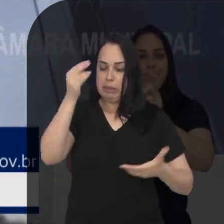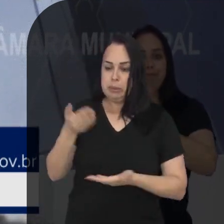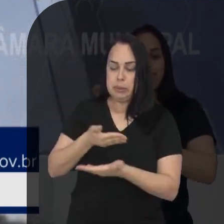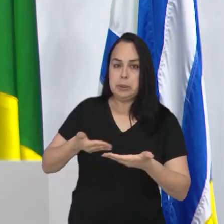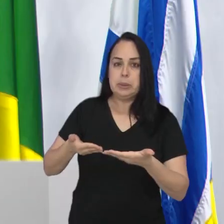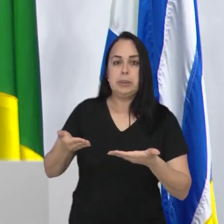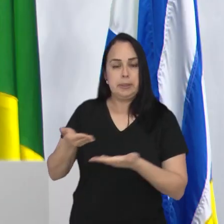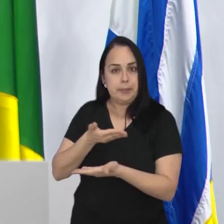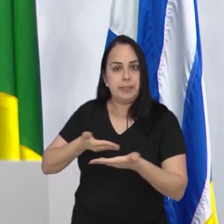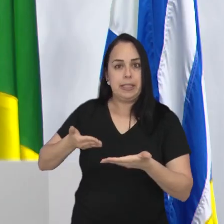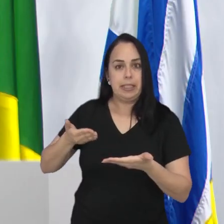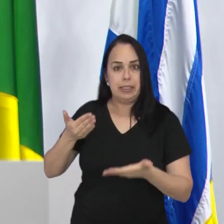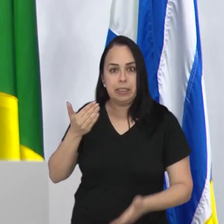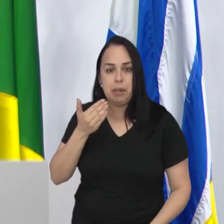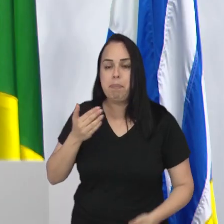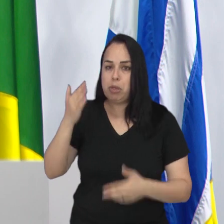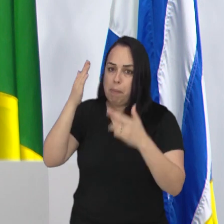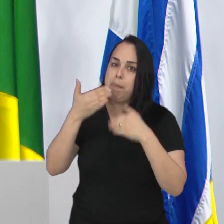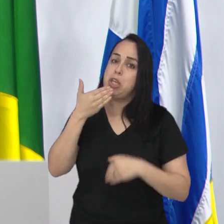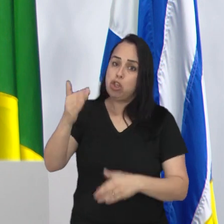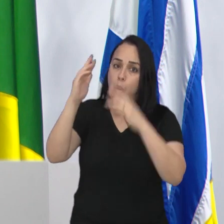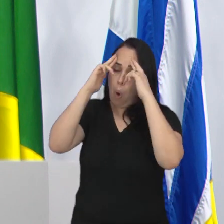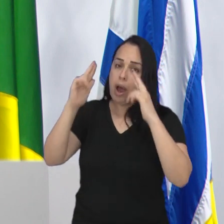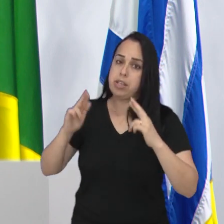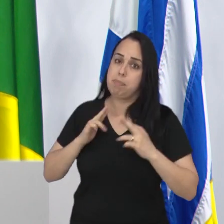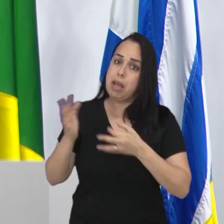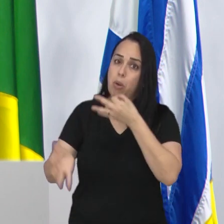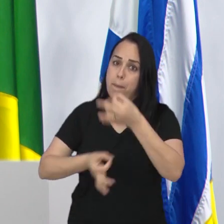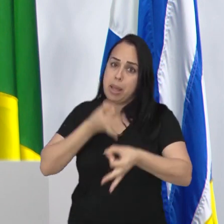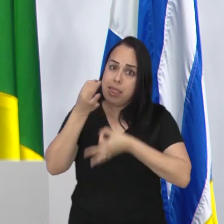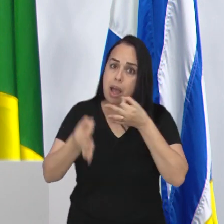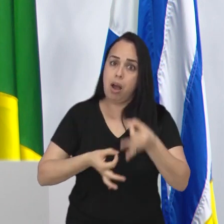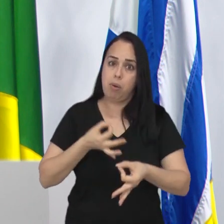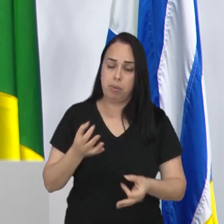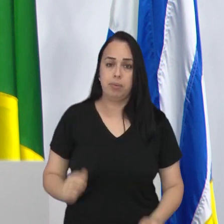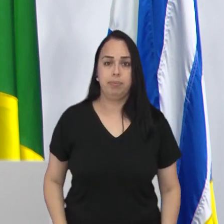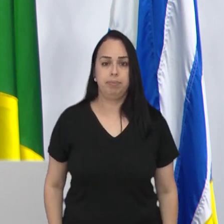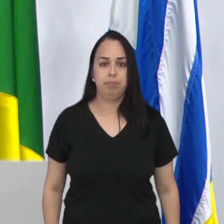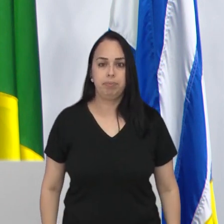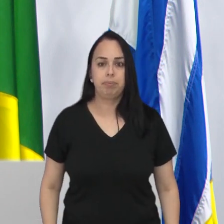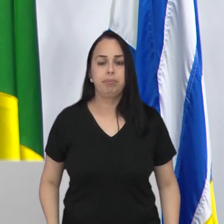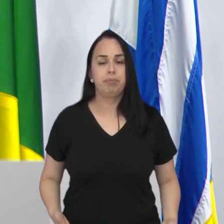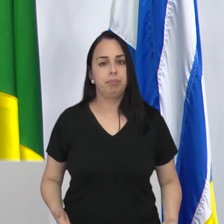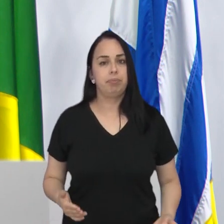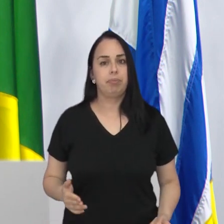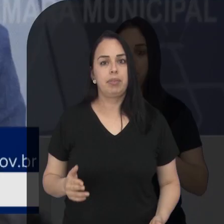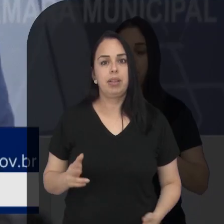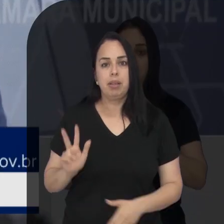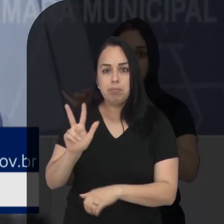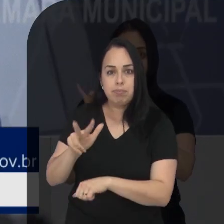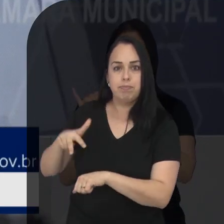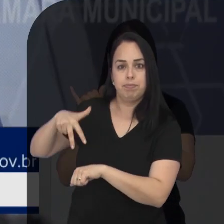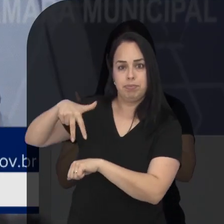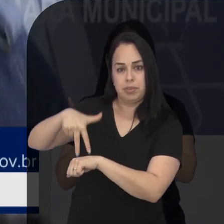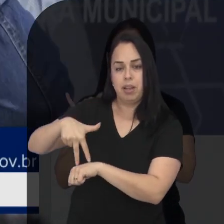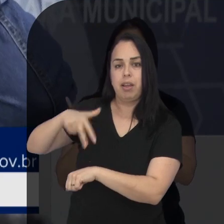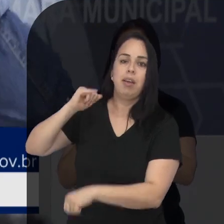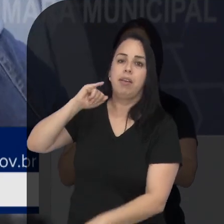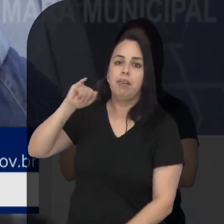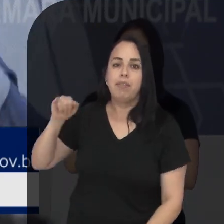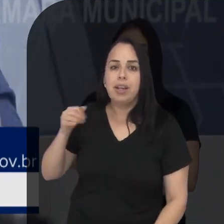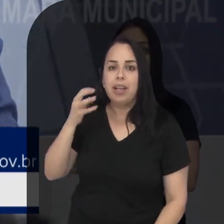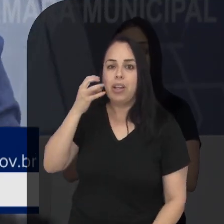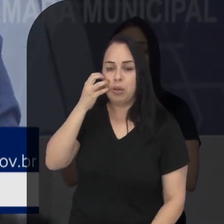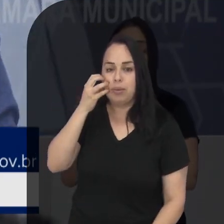Prefeitura e pediu maior diálogo e respeito pelas opiniões e atos realizados pelos vereadores. Quem também usou a